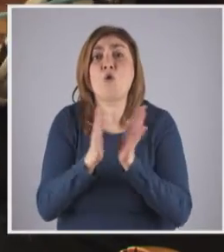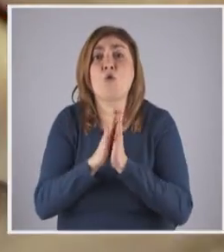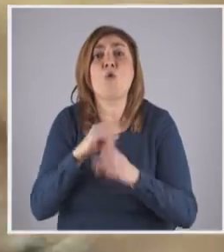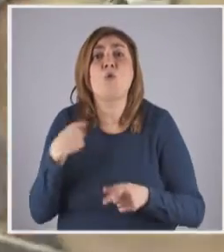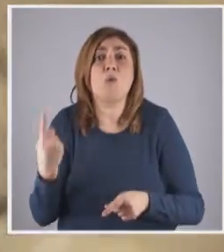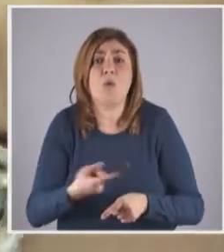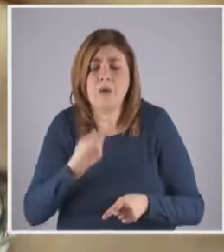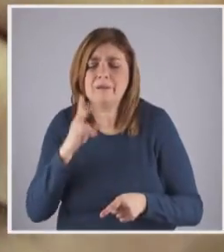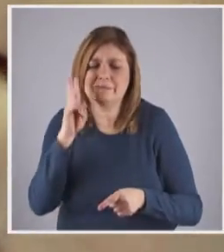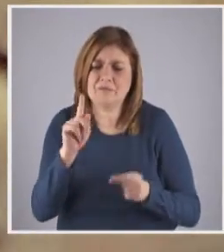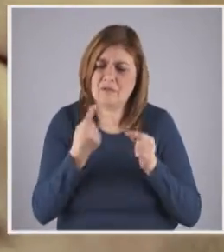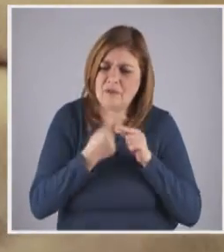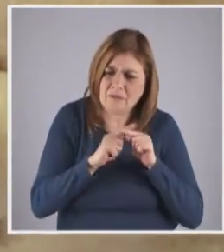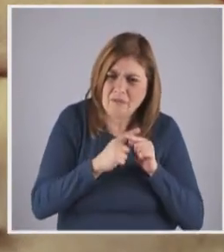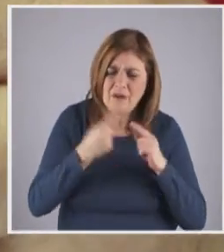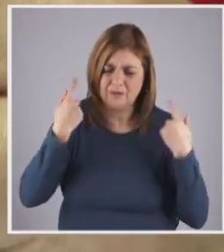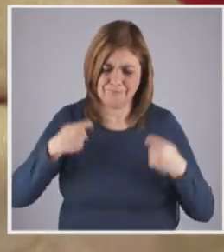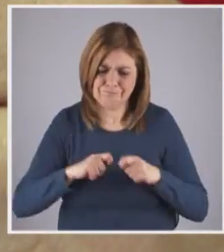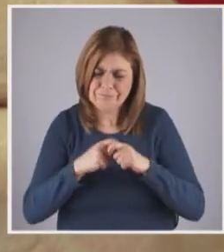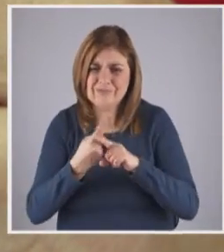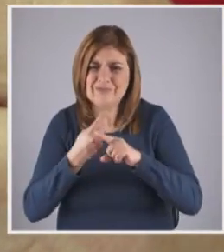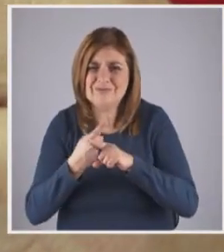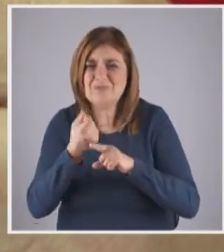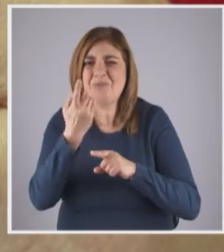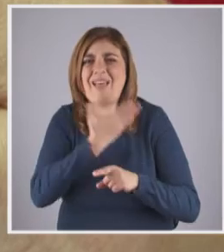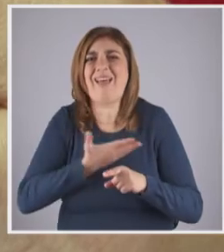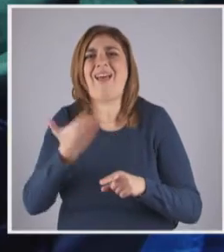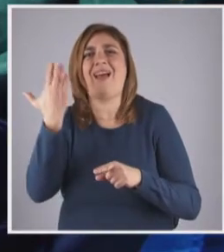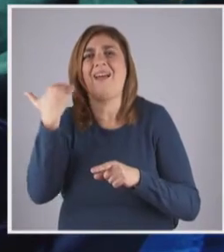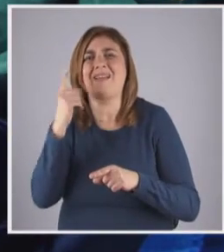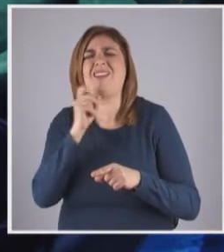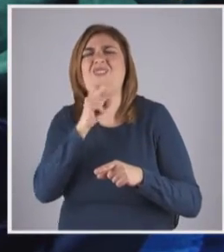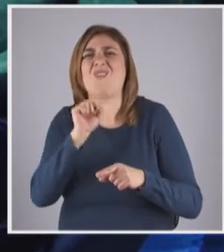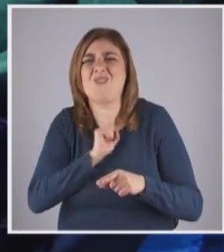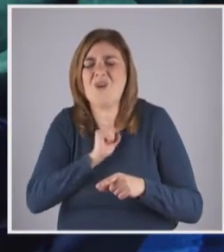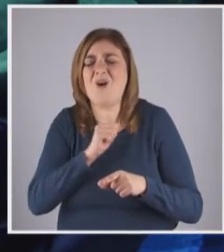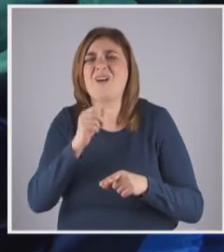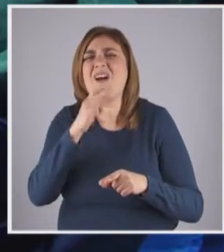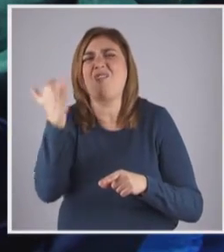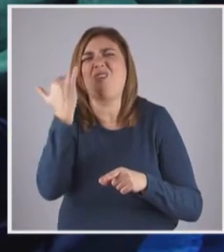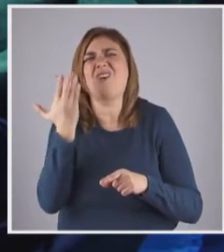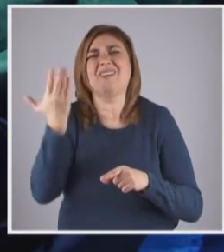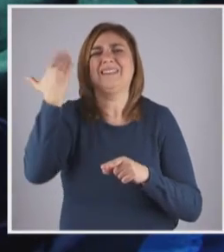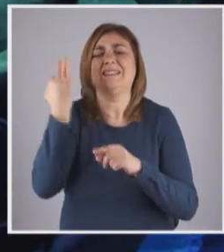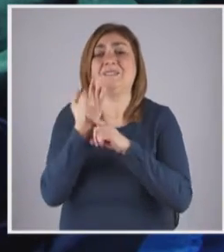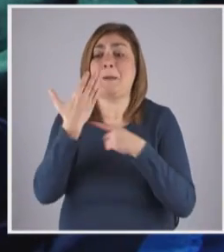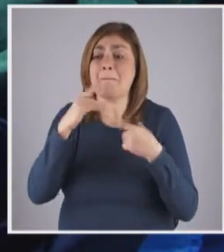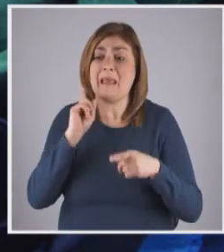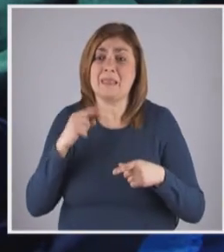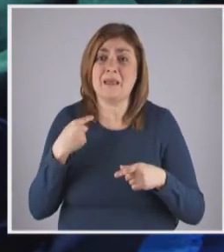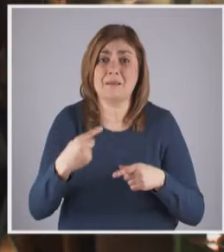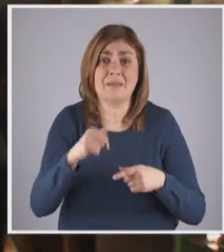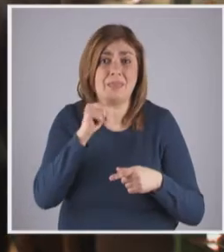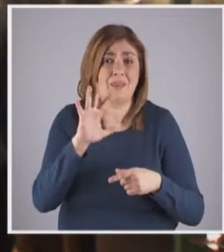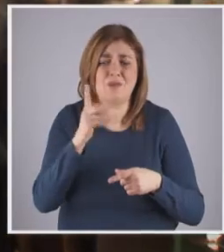revemos no crochê e no tricô um bocadinho os nossos antepassados, os nossos avós e os nossos bisavós, mas são coisas que não se aplicam ao nosso dia-a-dia.